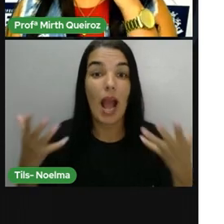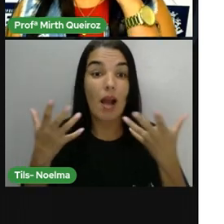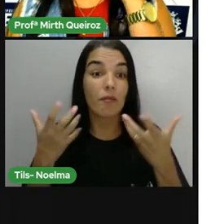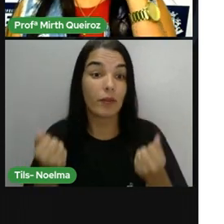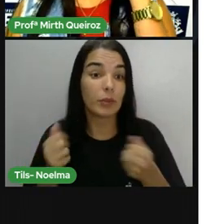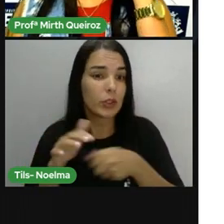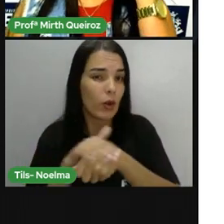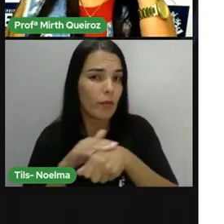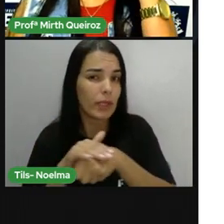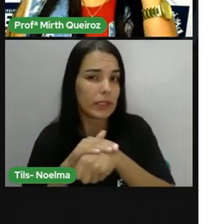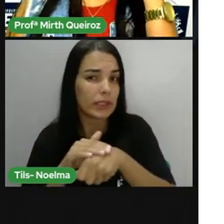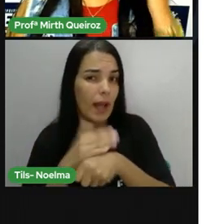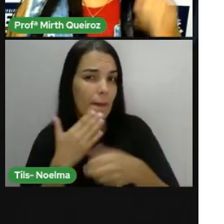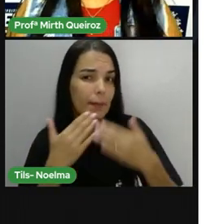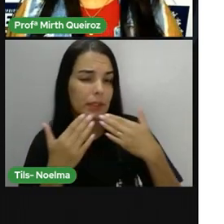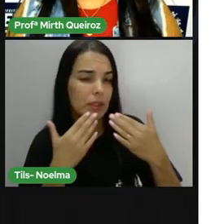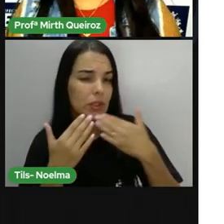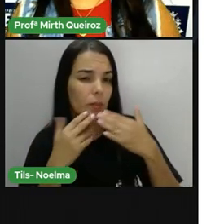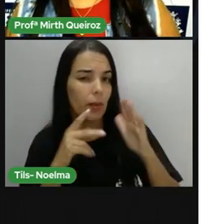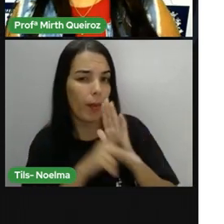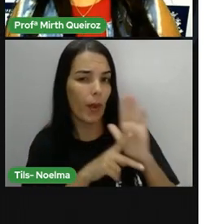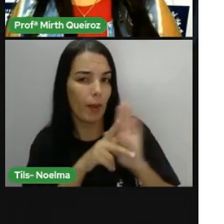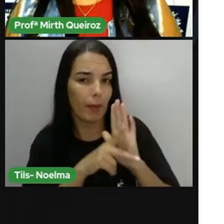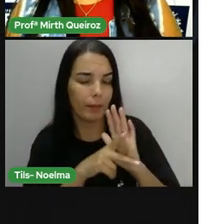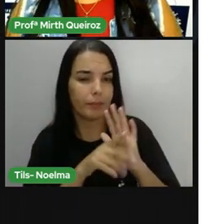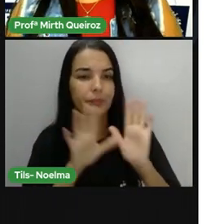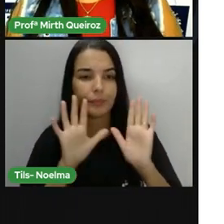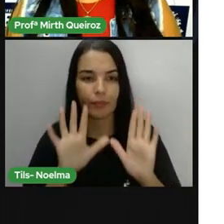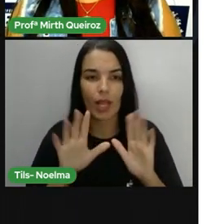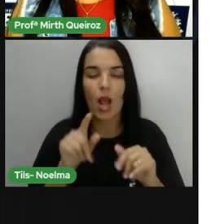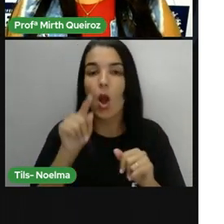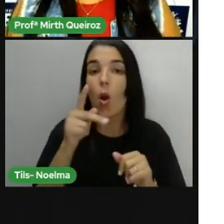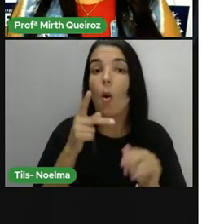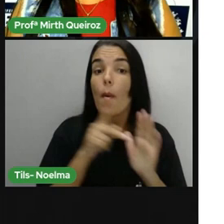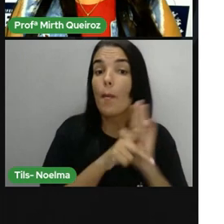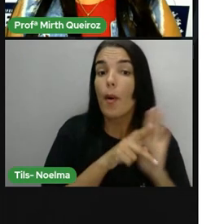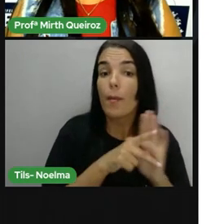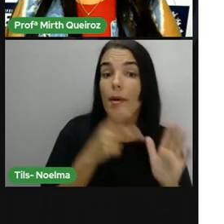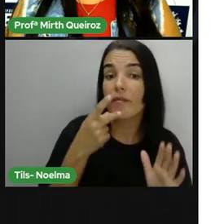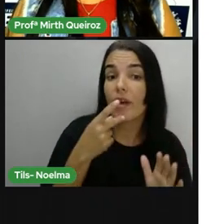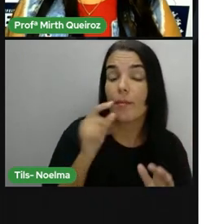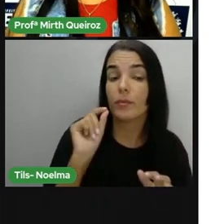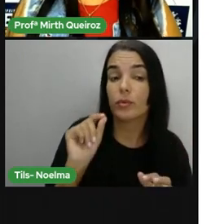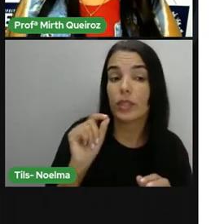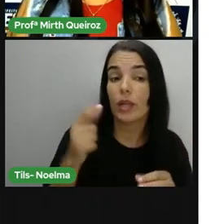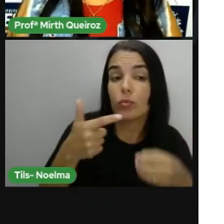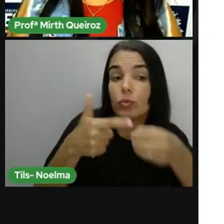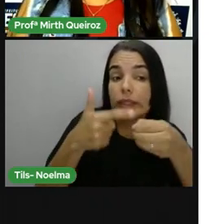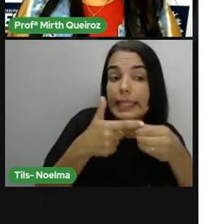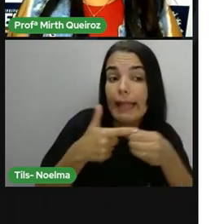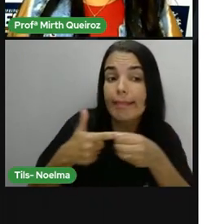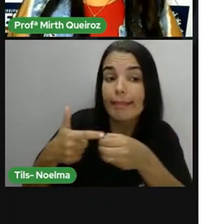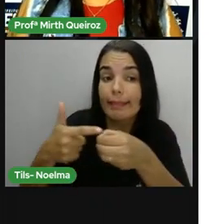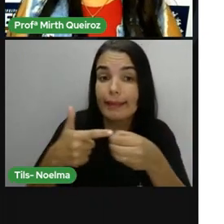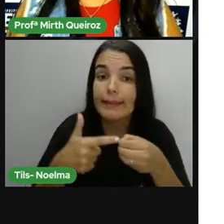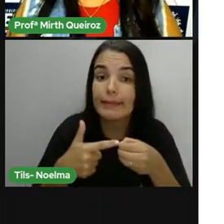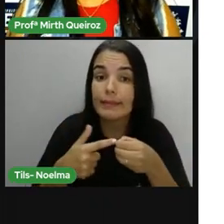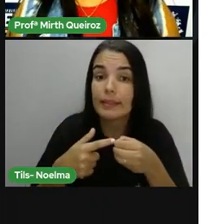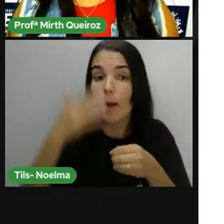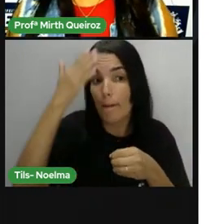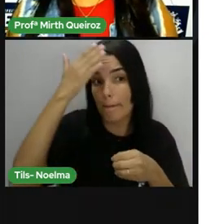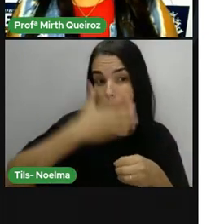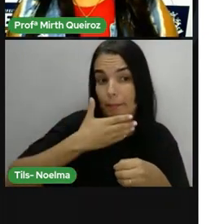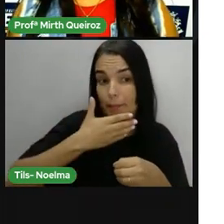Vamos conversar mais sobre poema? O poema fala sobre o sertão. Esse poema, Terra